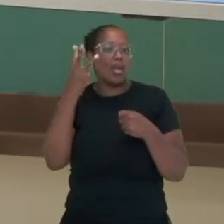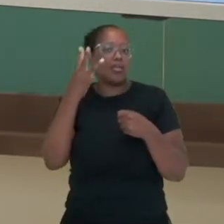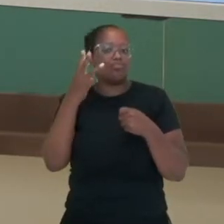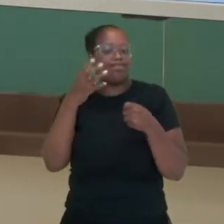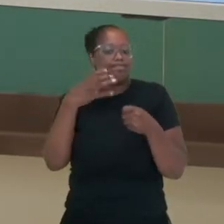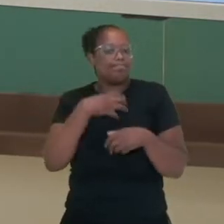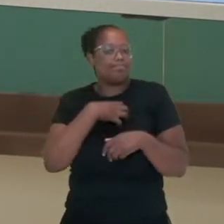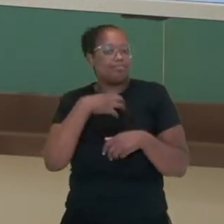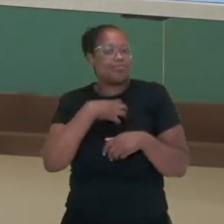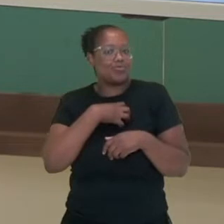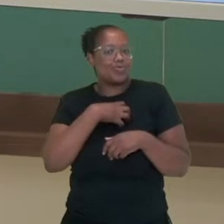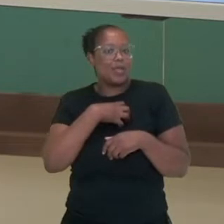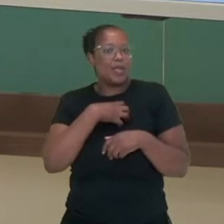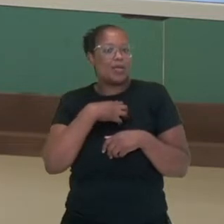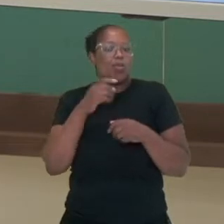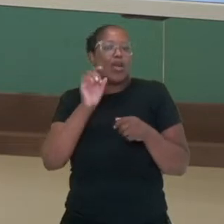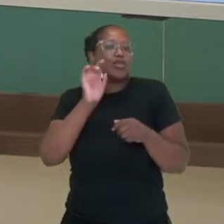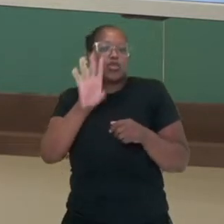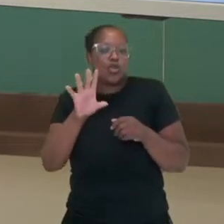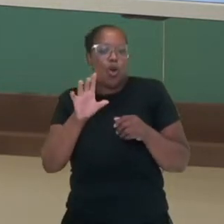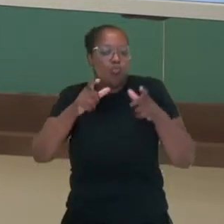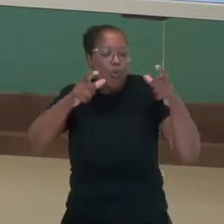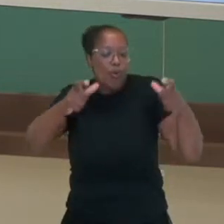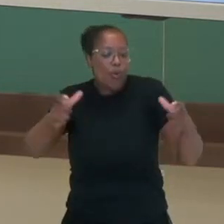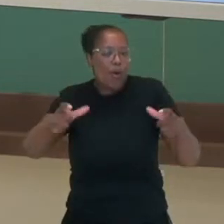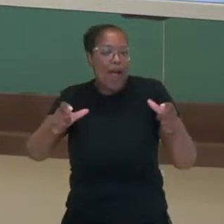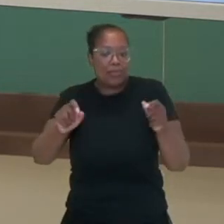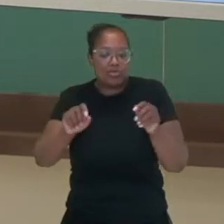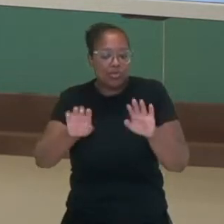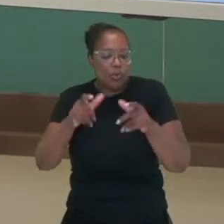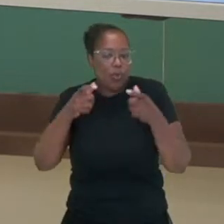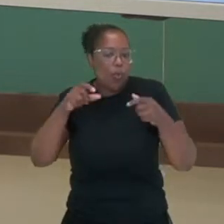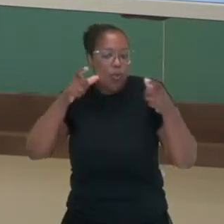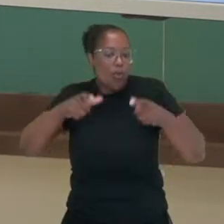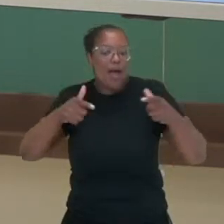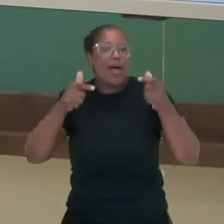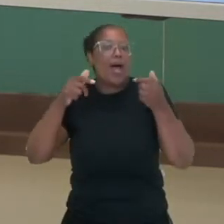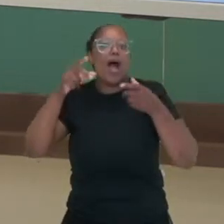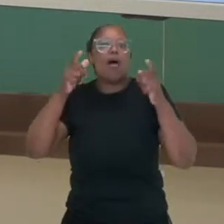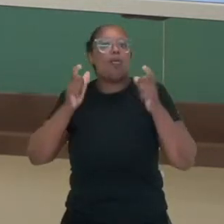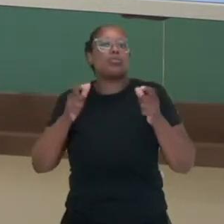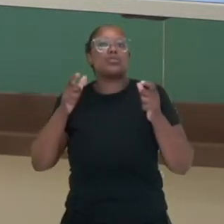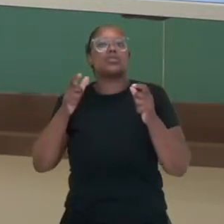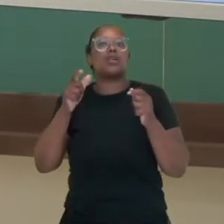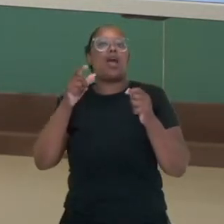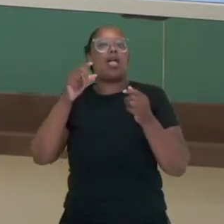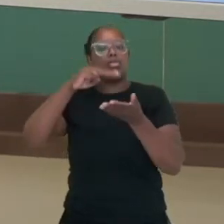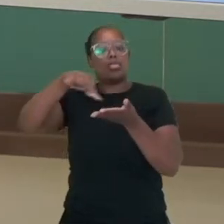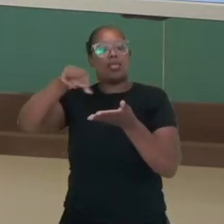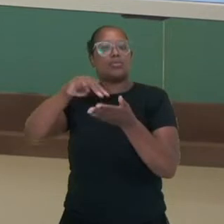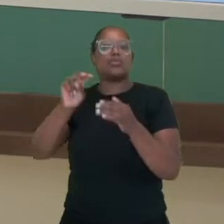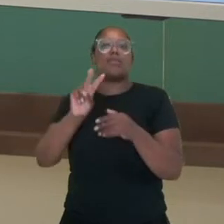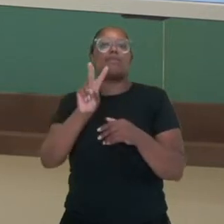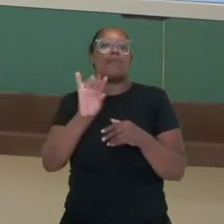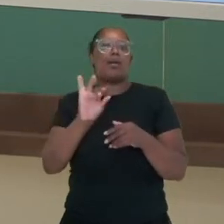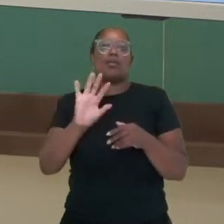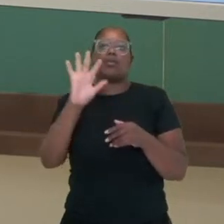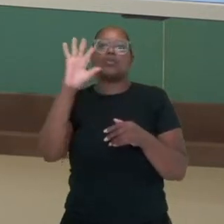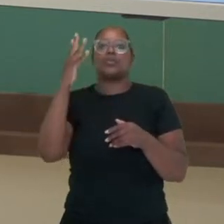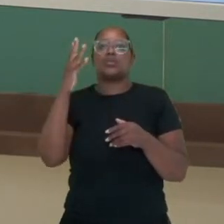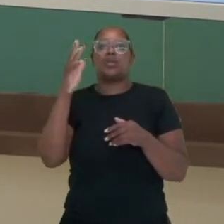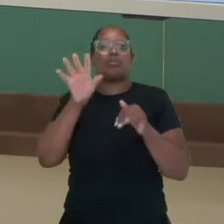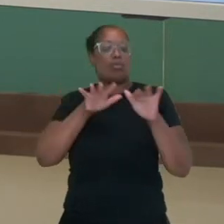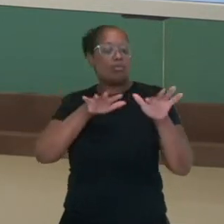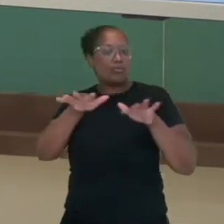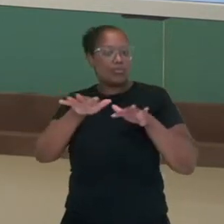estamos falando só de um espaço chão aonde a nossa dança vai acontecer. Quando falamos do espaço como elemento do